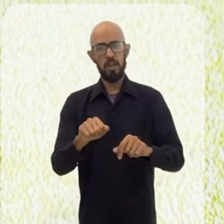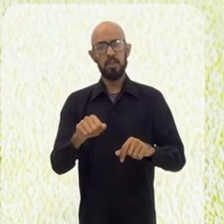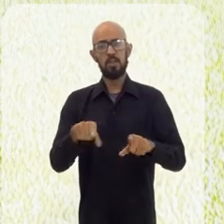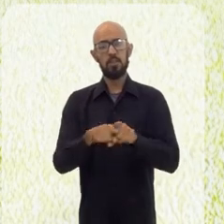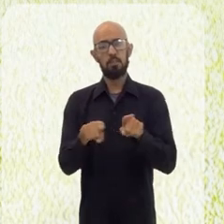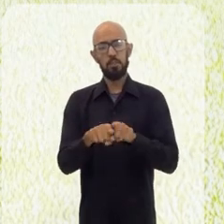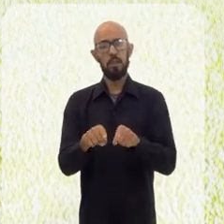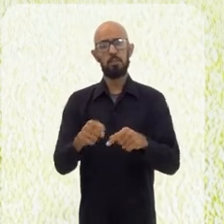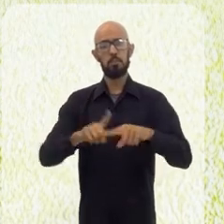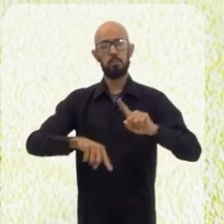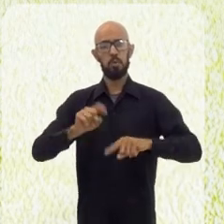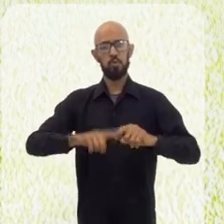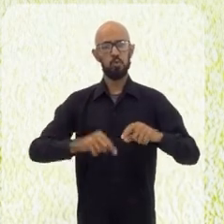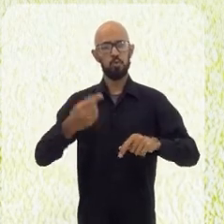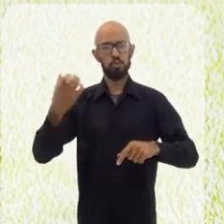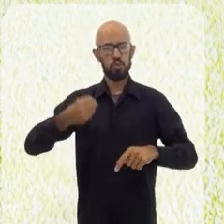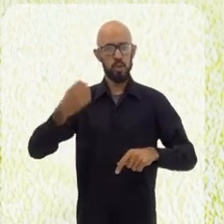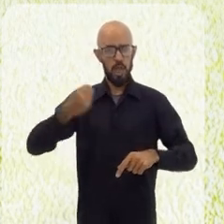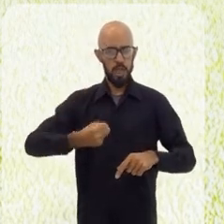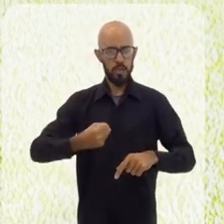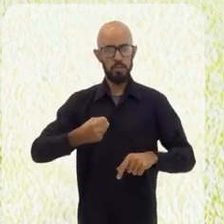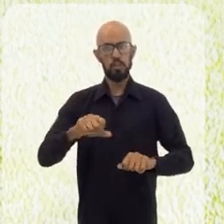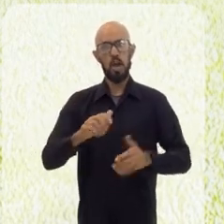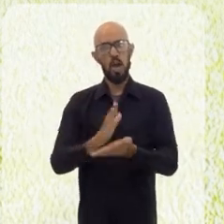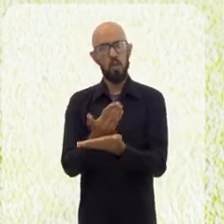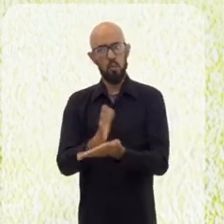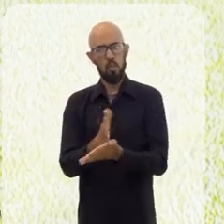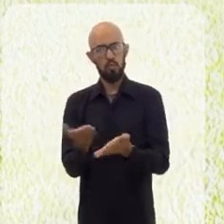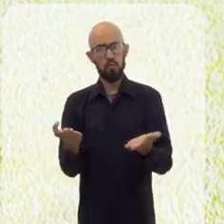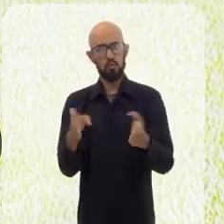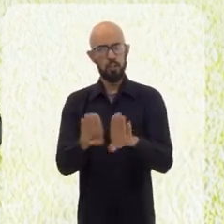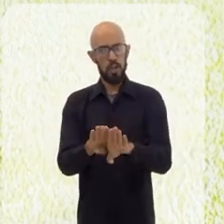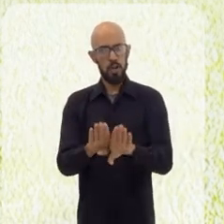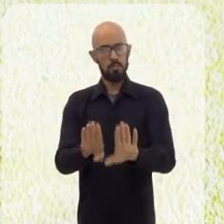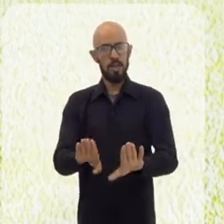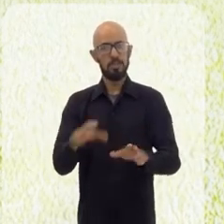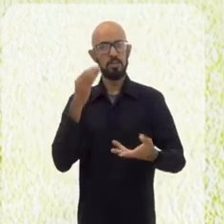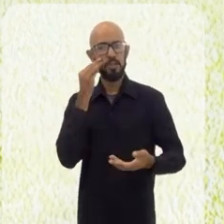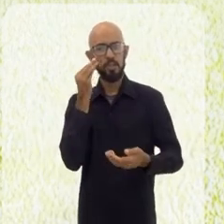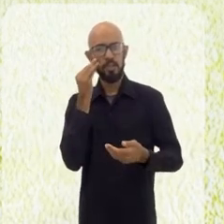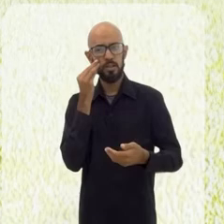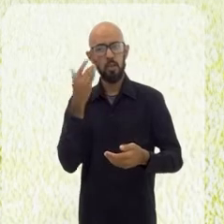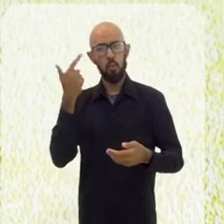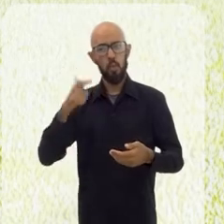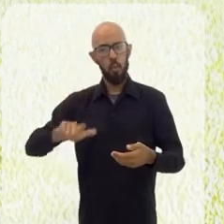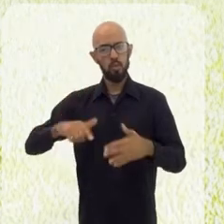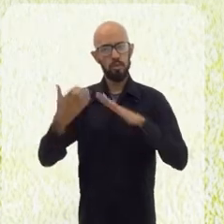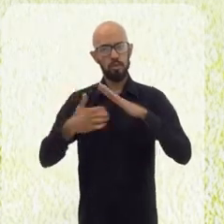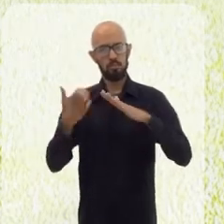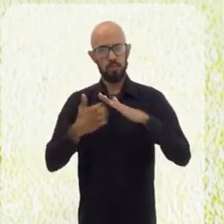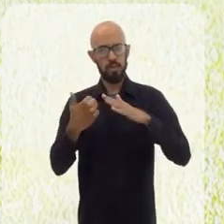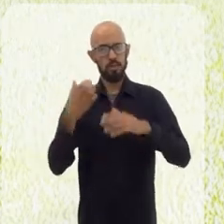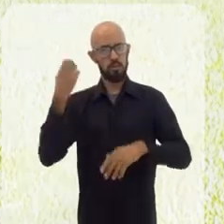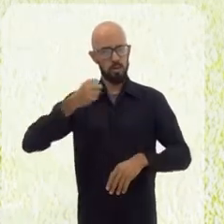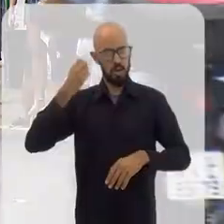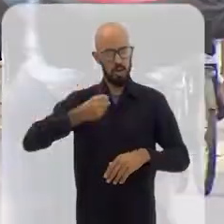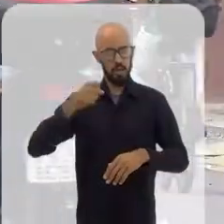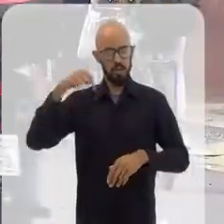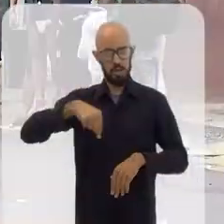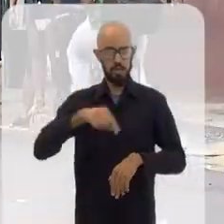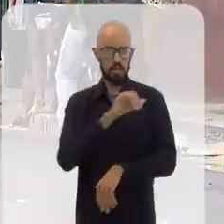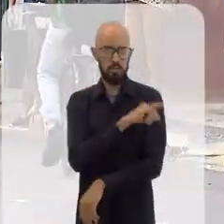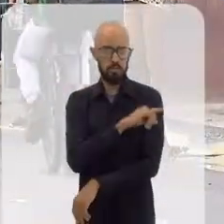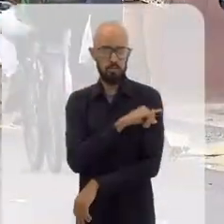outros laticínios que uns foram fechados, mas a gente está brigando para trazer outros laticínios para cá, para o nosso município.